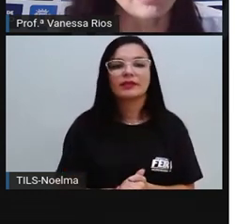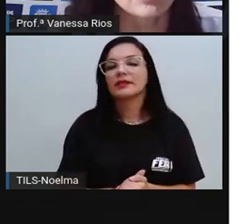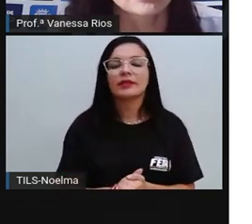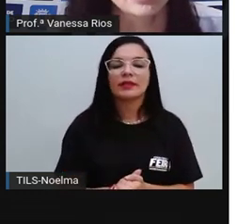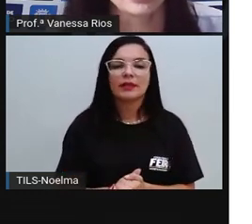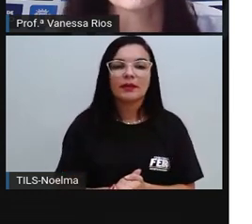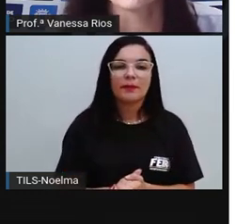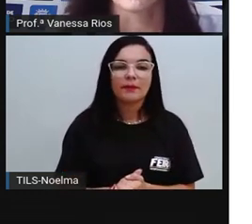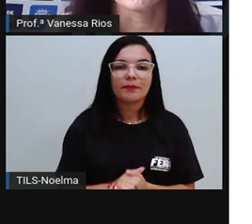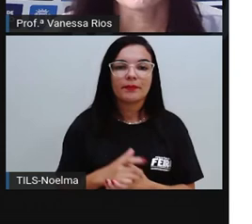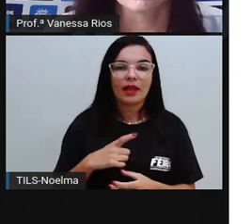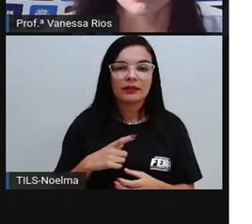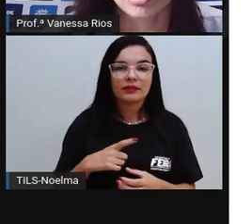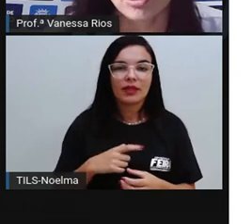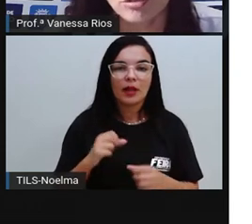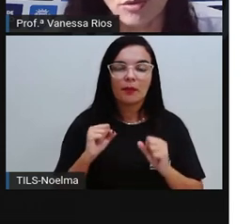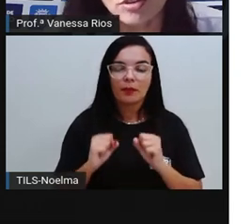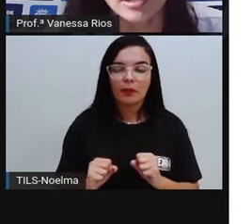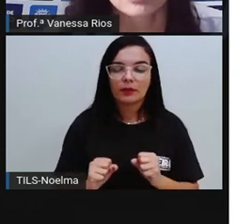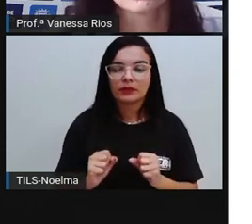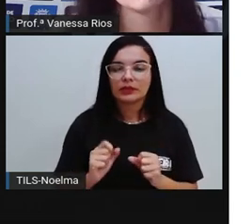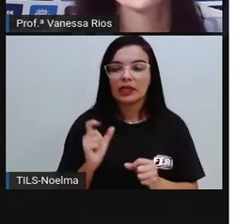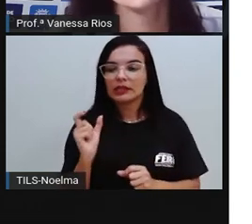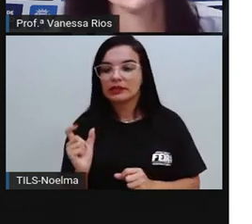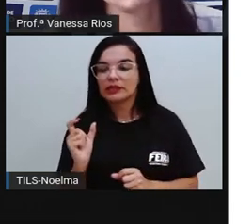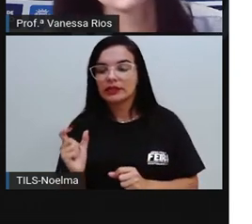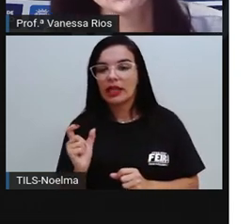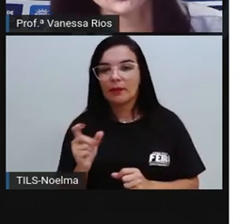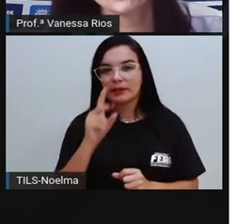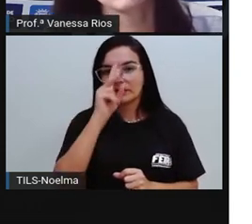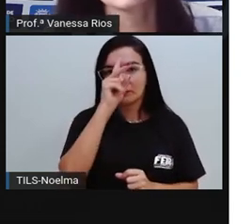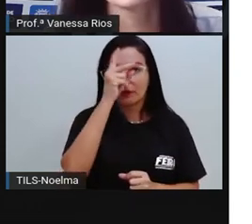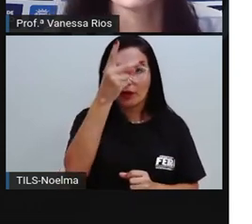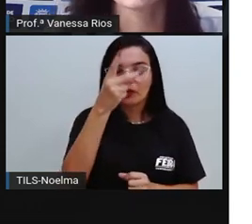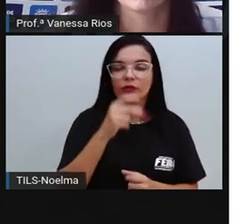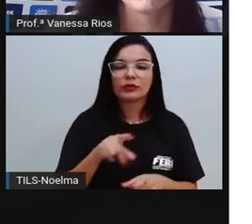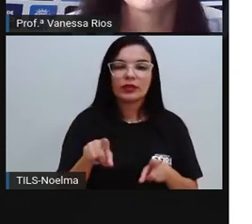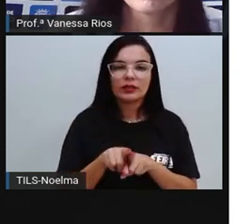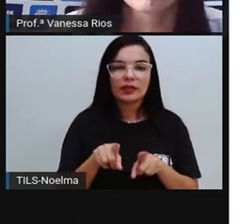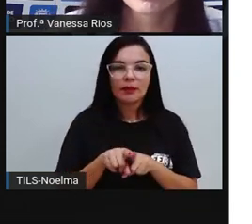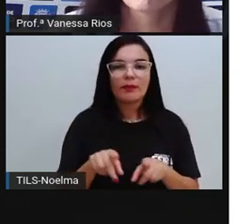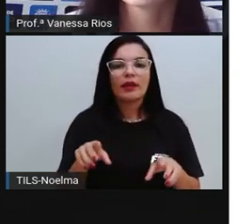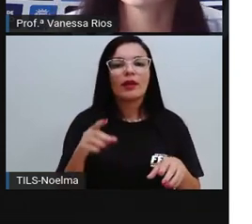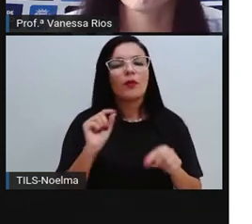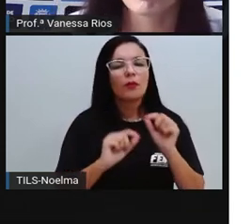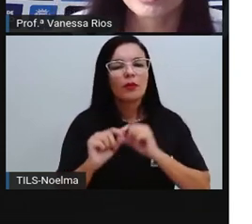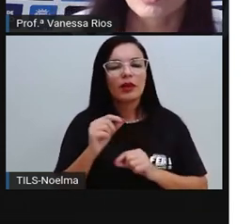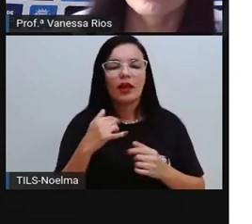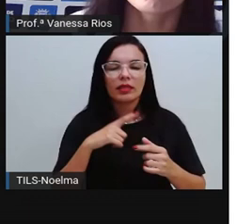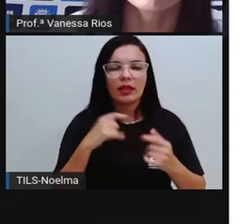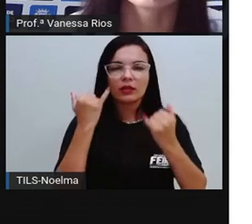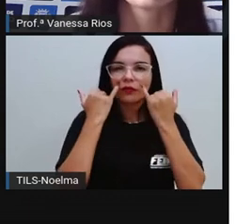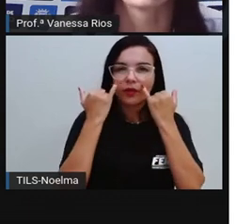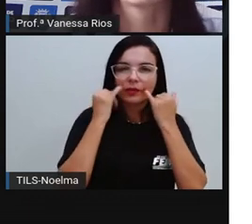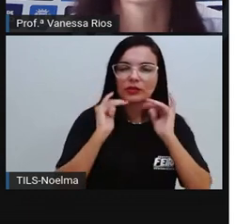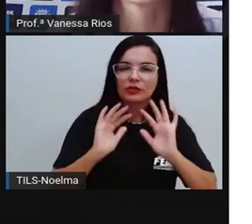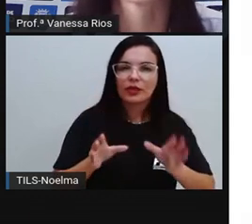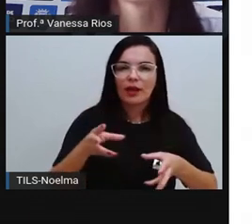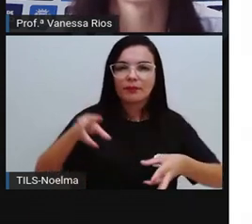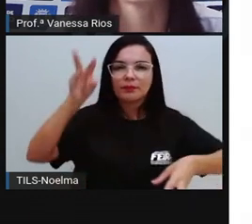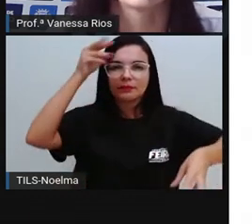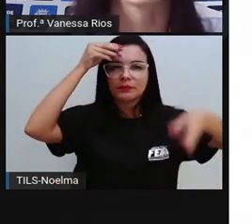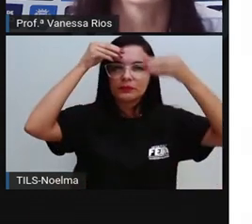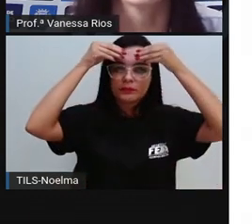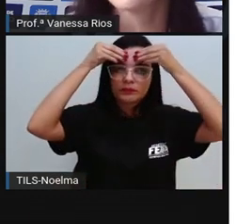palavras em relação às sílabas tônicas, entendendo alguns conteúdos que nós trabalhamos, algumas informações que nós trabalhamos